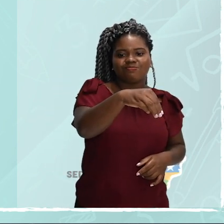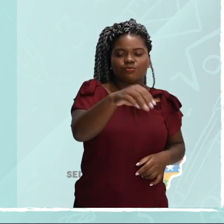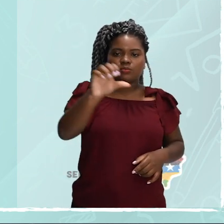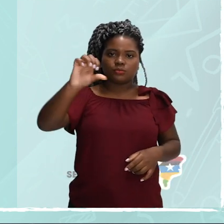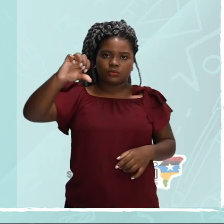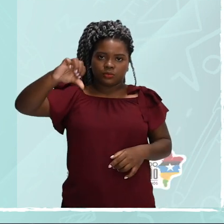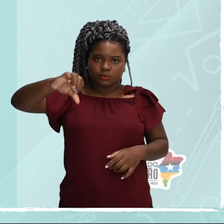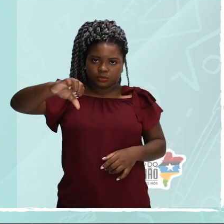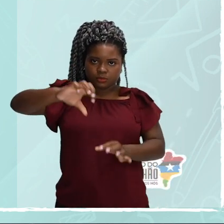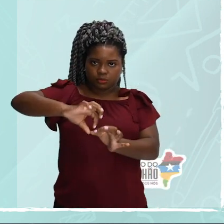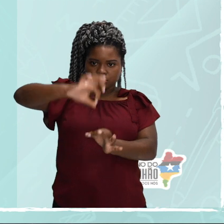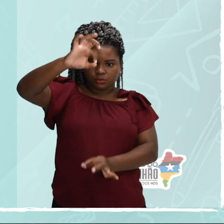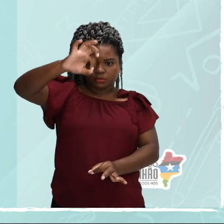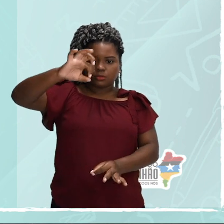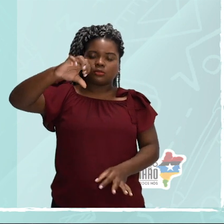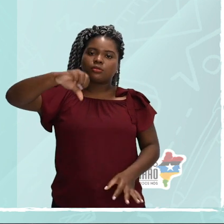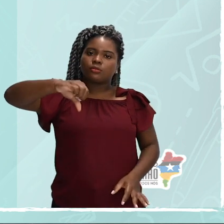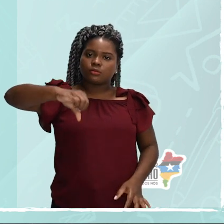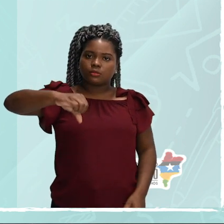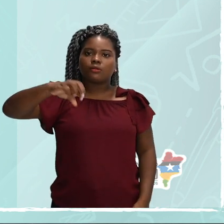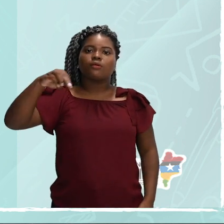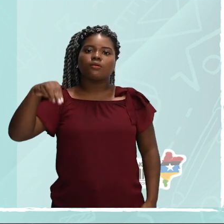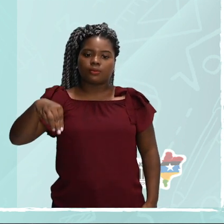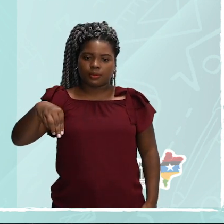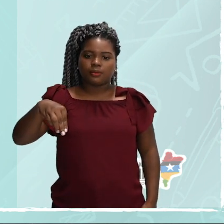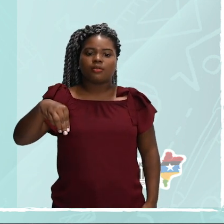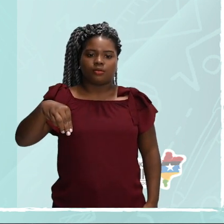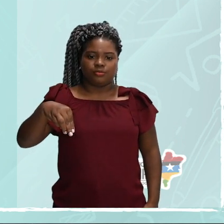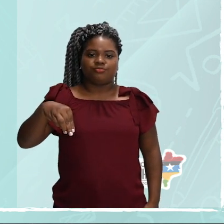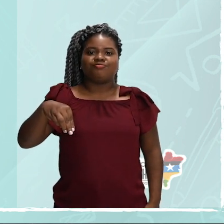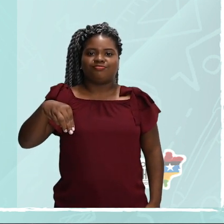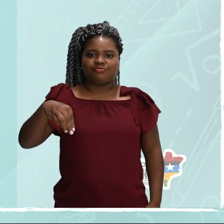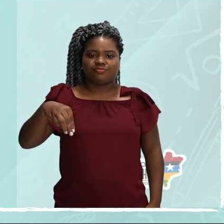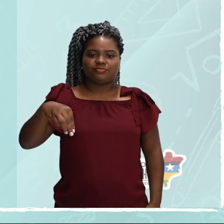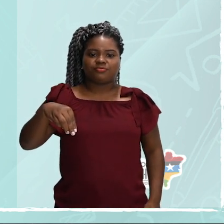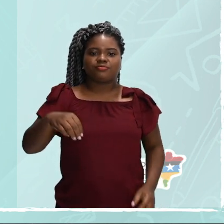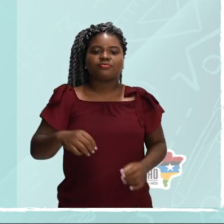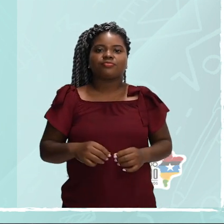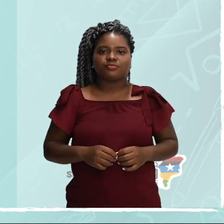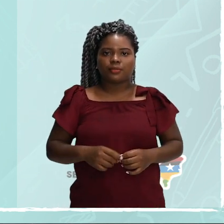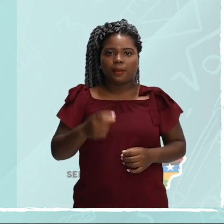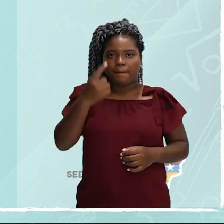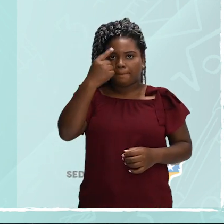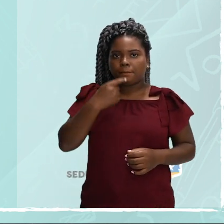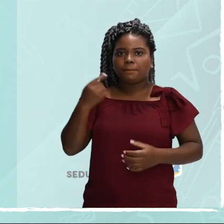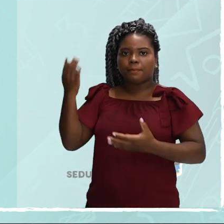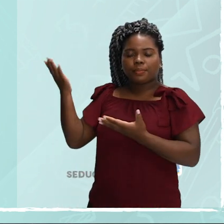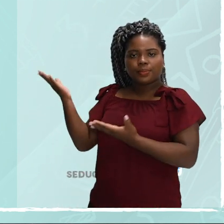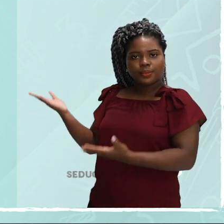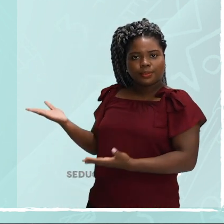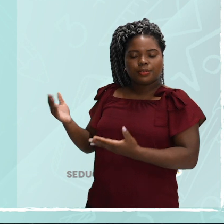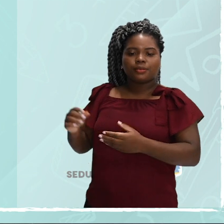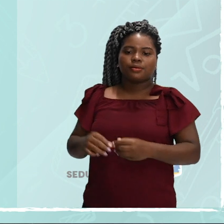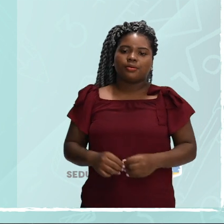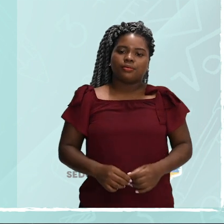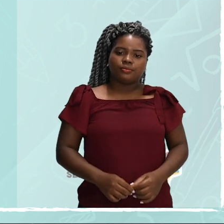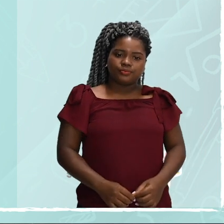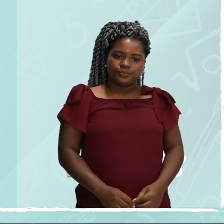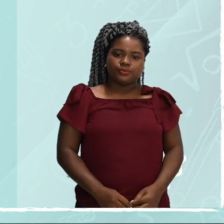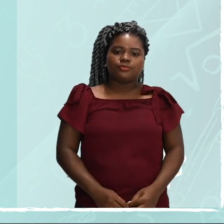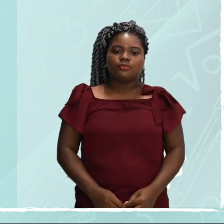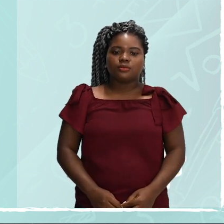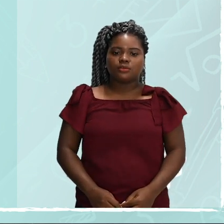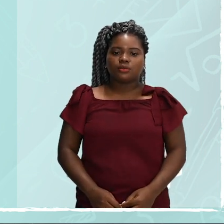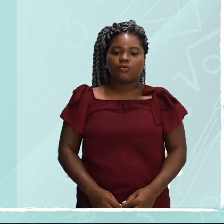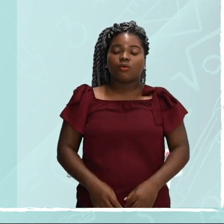circundada por uma zona livre de no mínimo 3 metros de largura em todos os lados. Então, o que vocês estão visualizando aí no slide